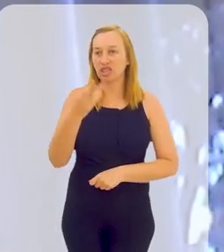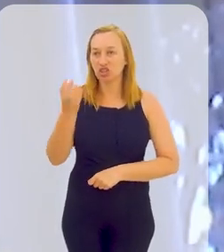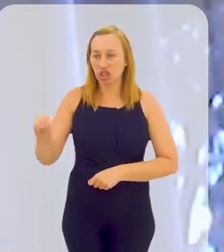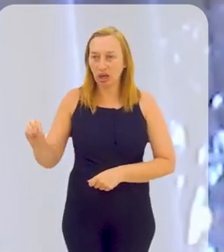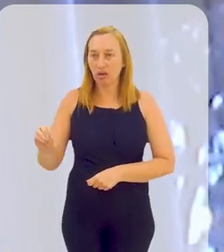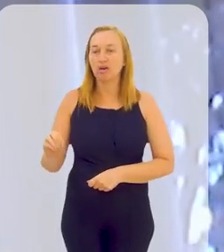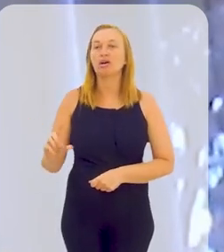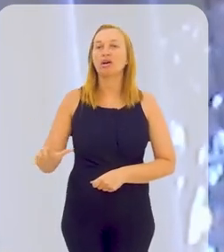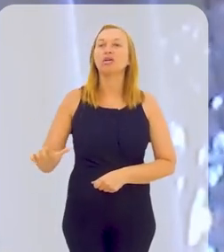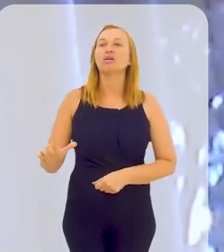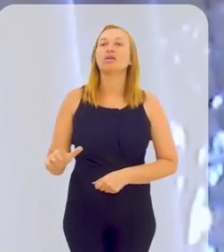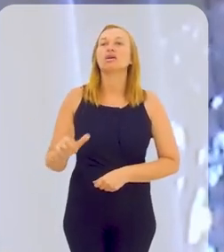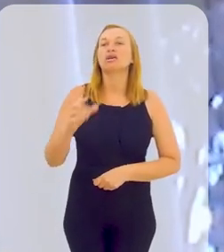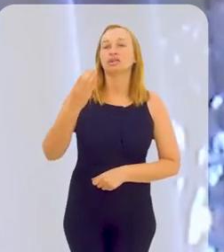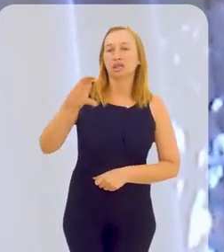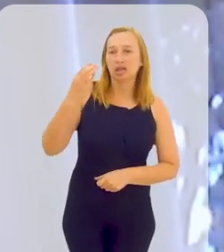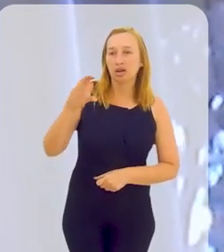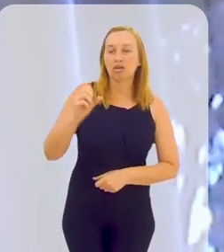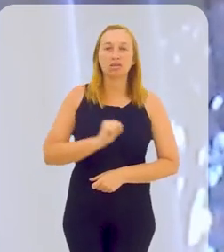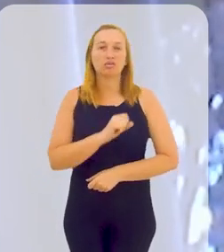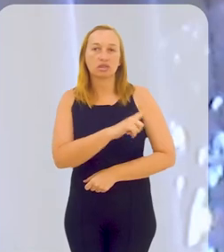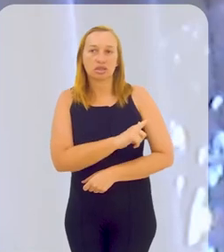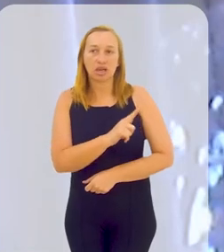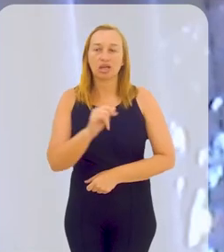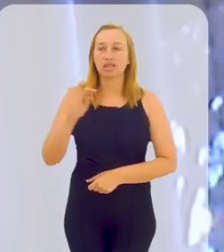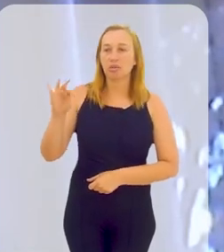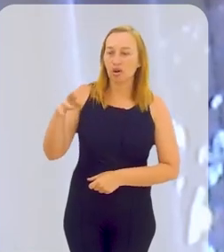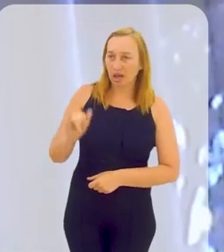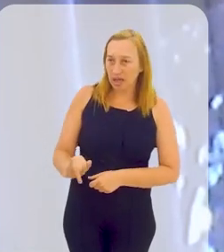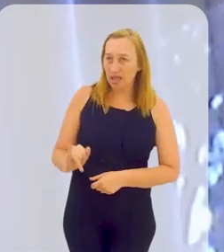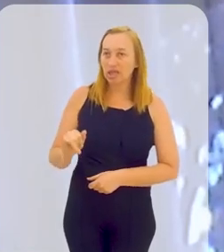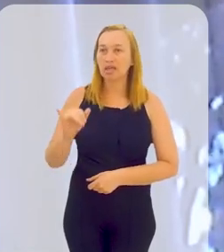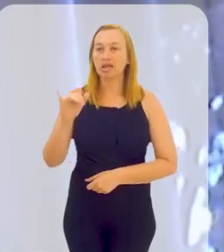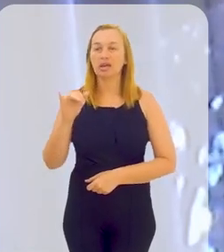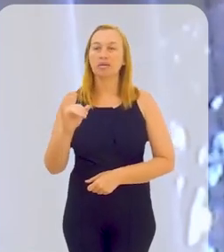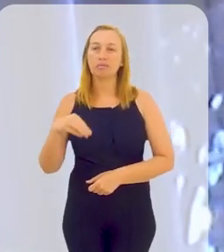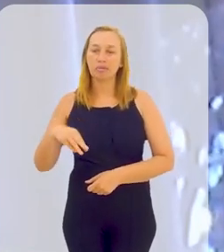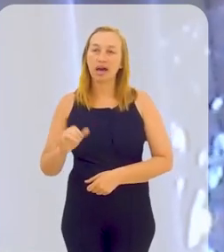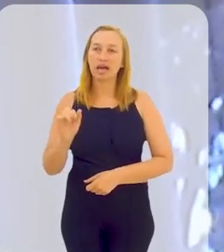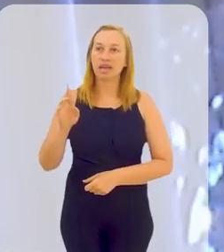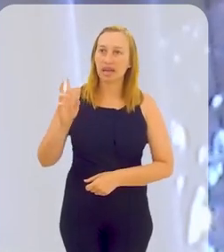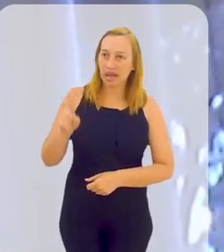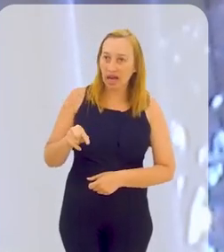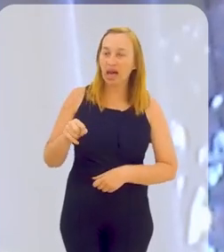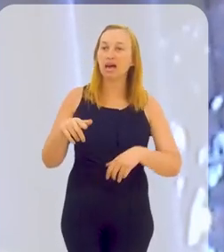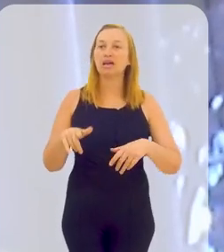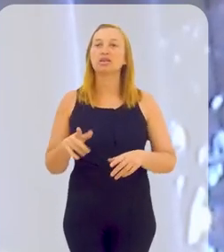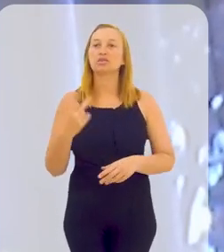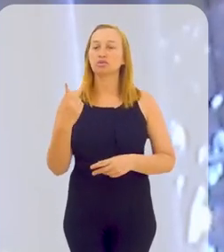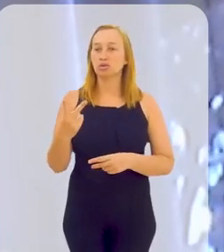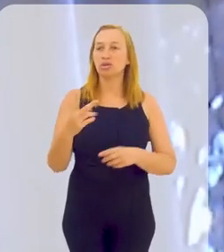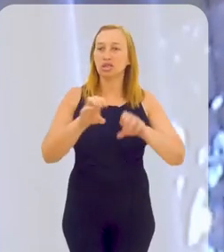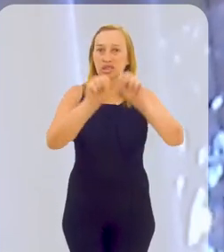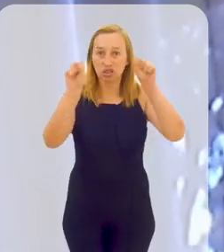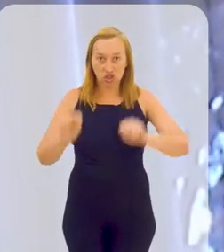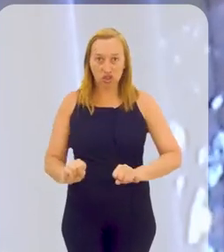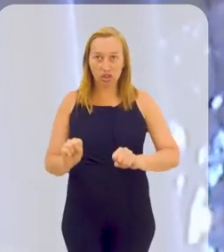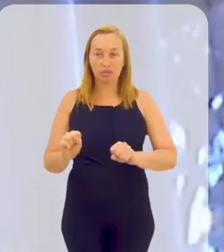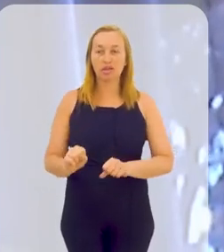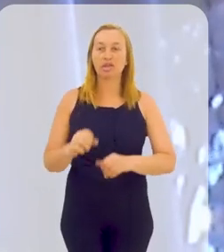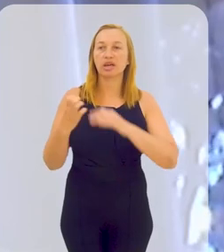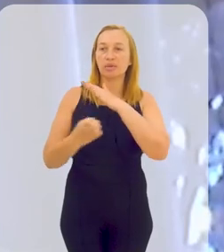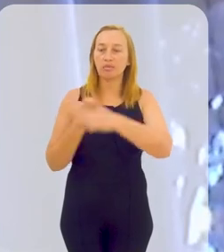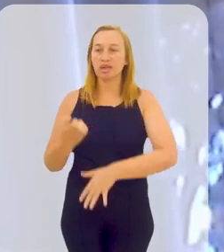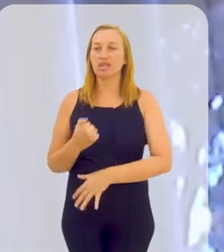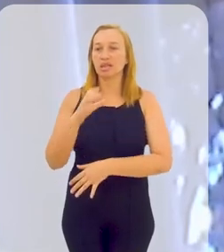abastece ali no Niterói, São Gonçalo, Itaboraí, parte de Maricá. Então, esses são os dois sistemas que